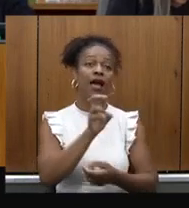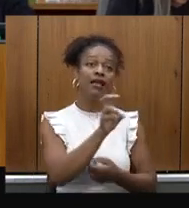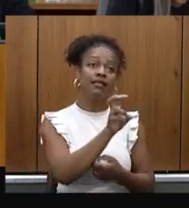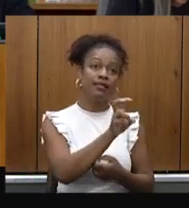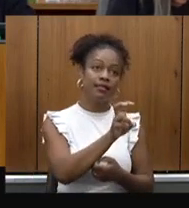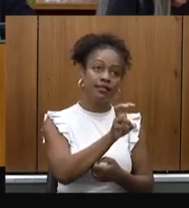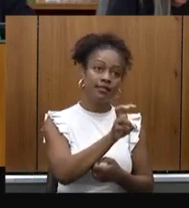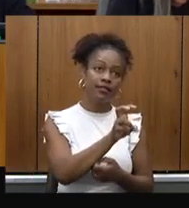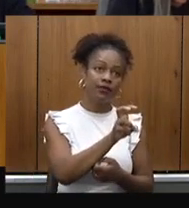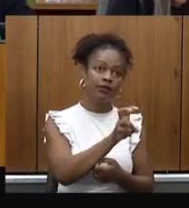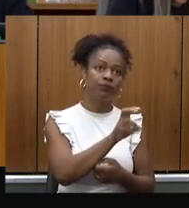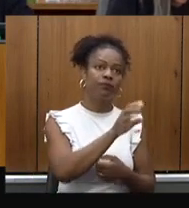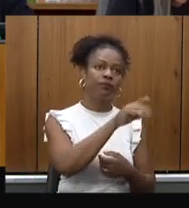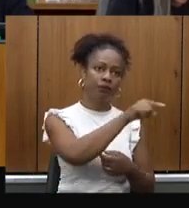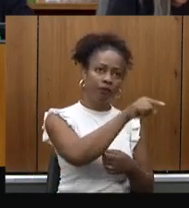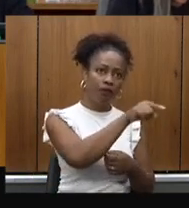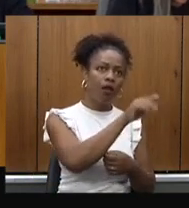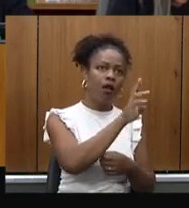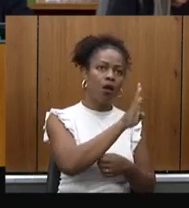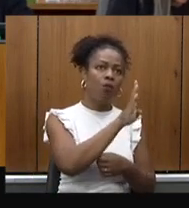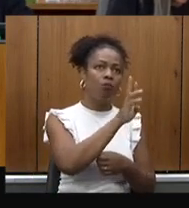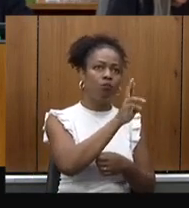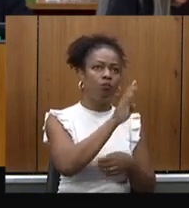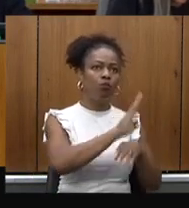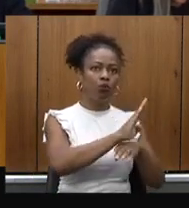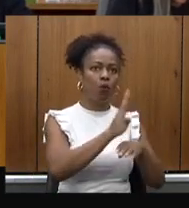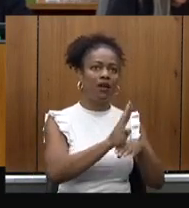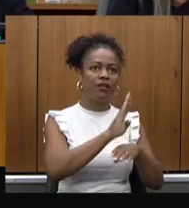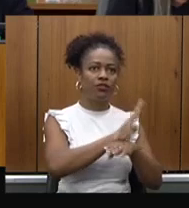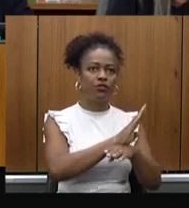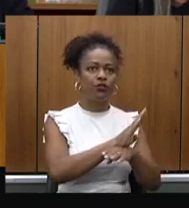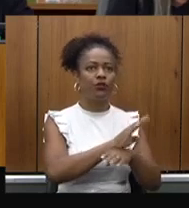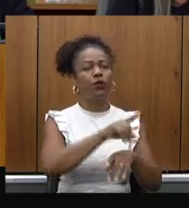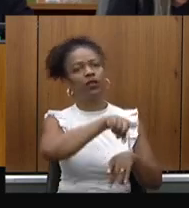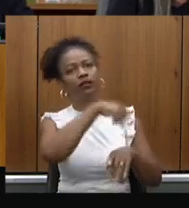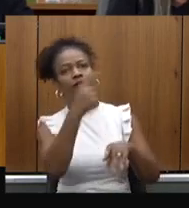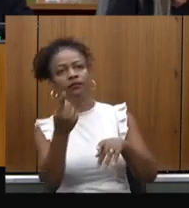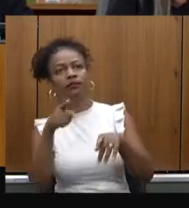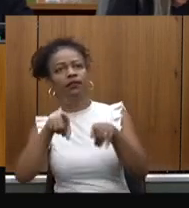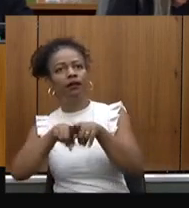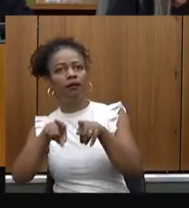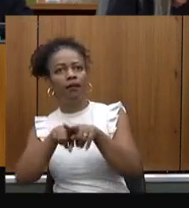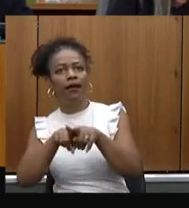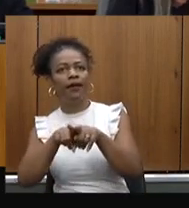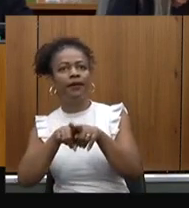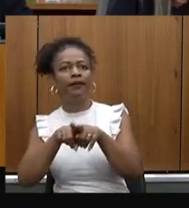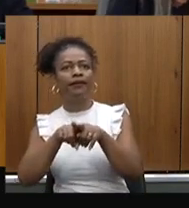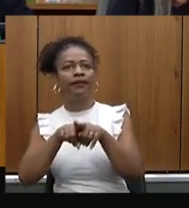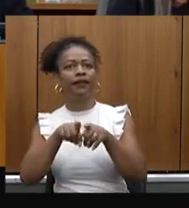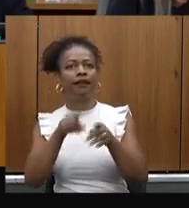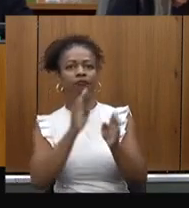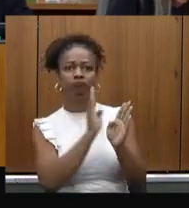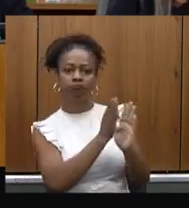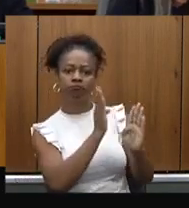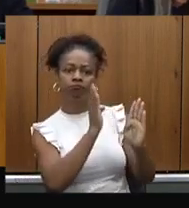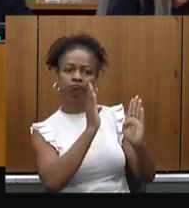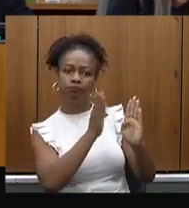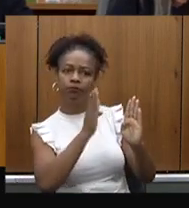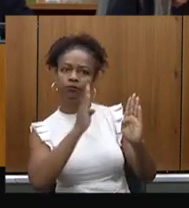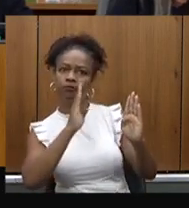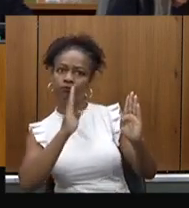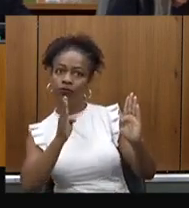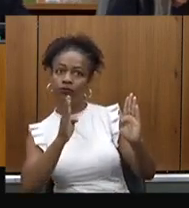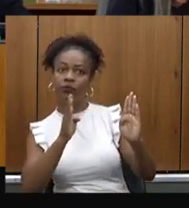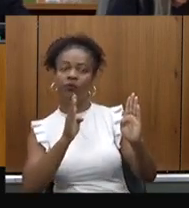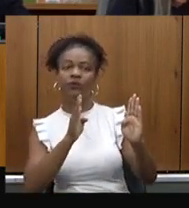acordo de Brumadinho e um à Fundação Renova. As etapas de estadualizações, conseguimos vencer essa